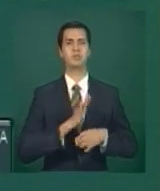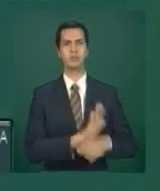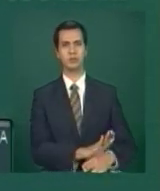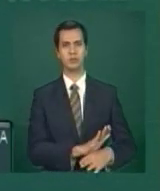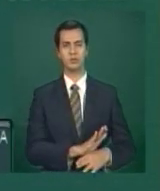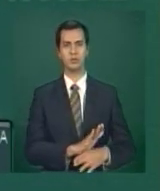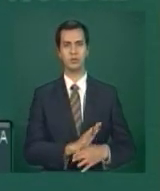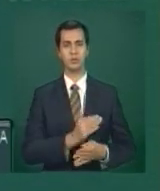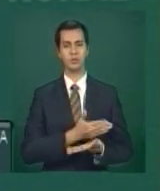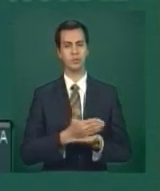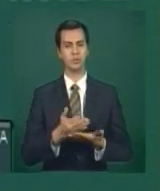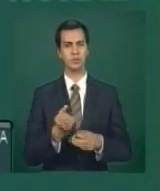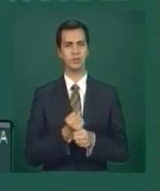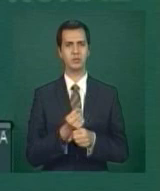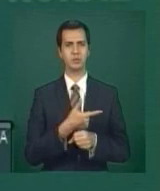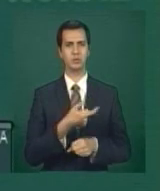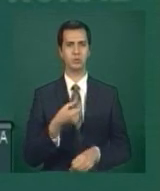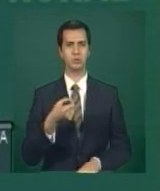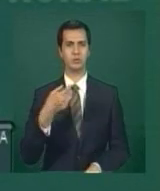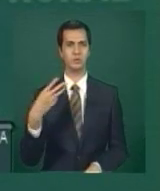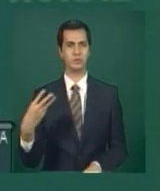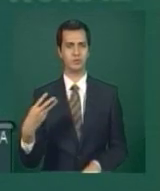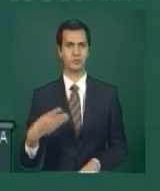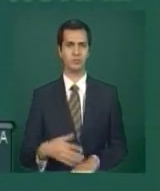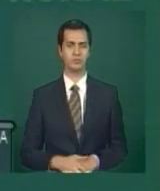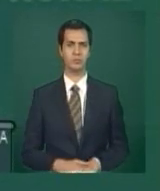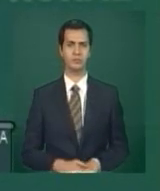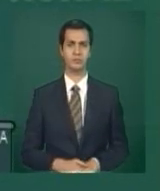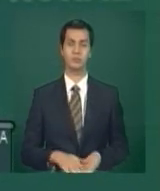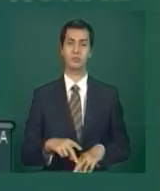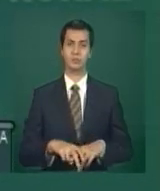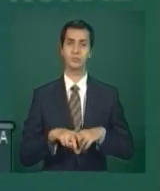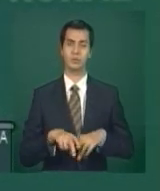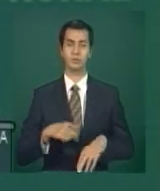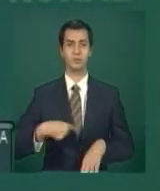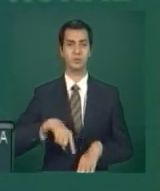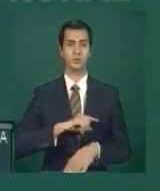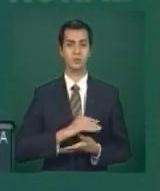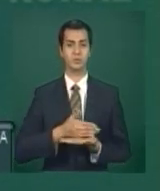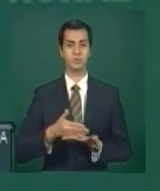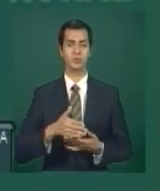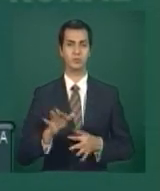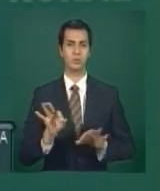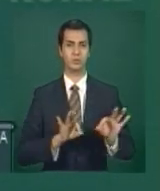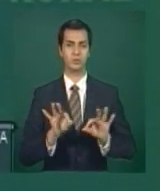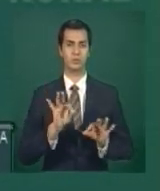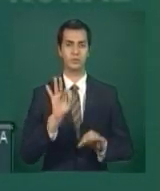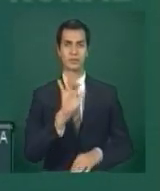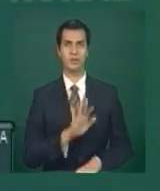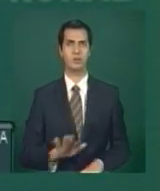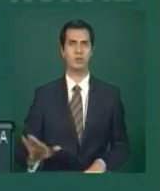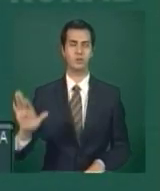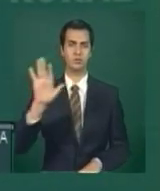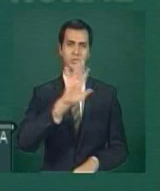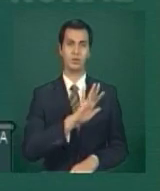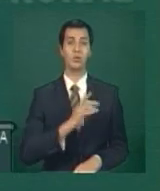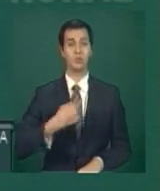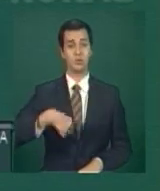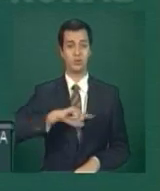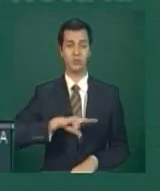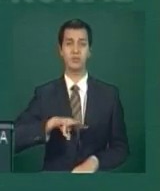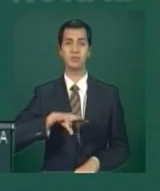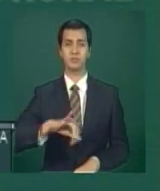intensa, a partir de 2003. Por isso, começamos aqui um projeto que é nacional. Nós iremos